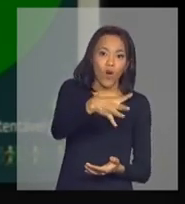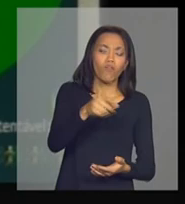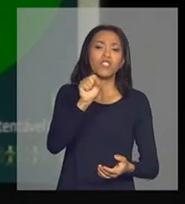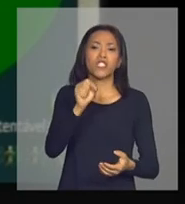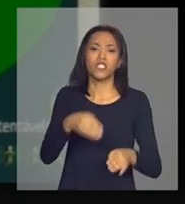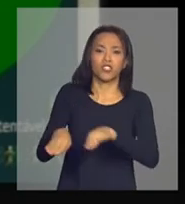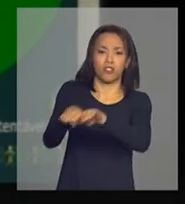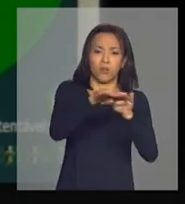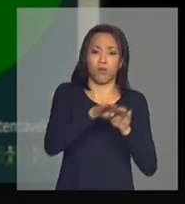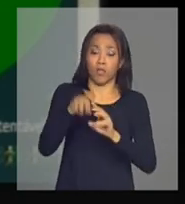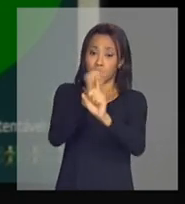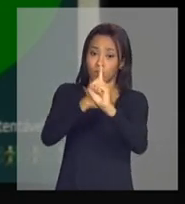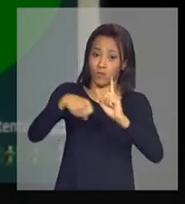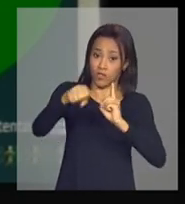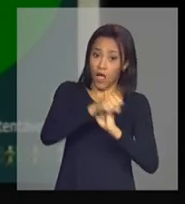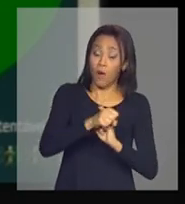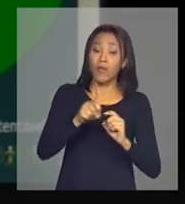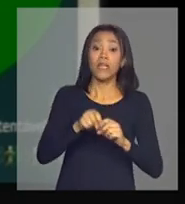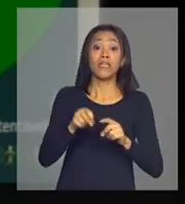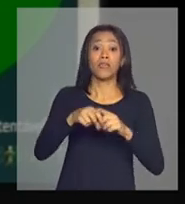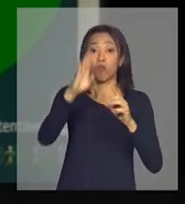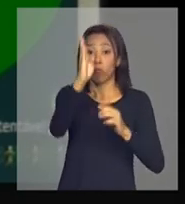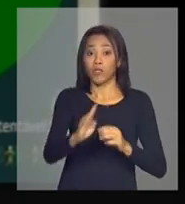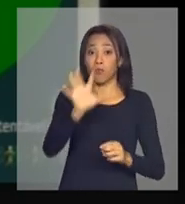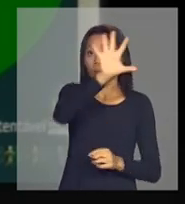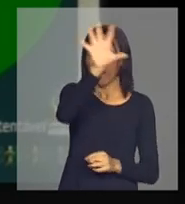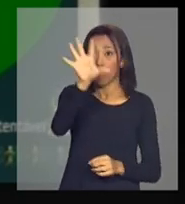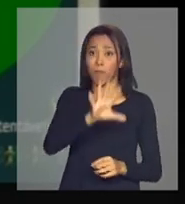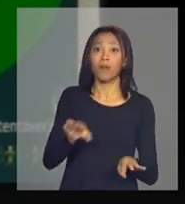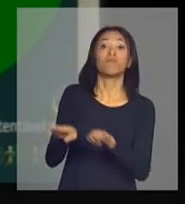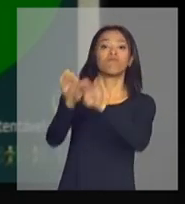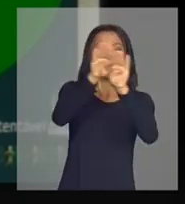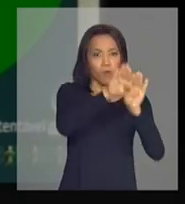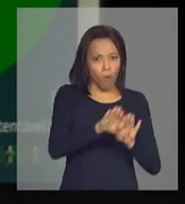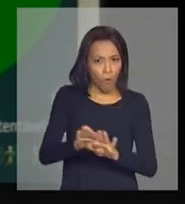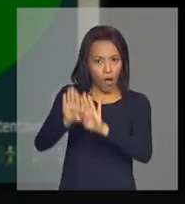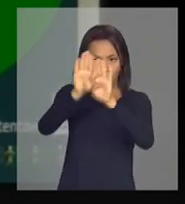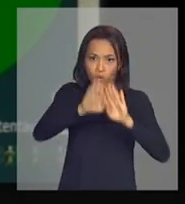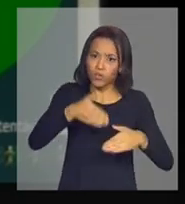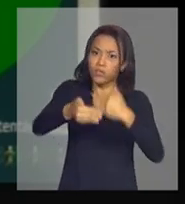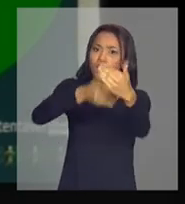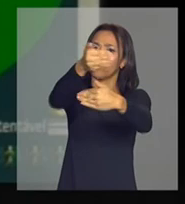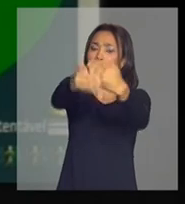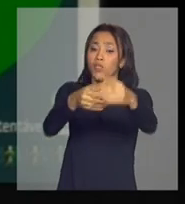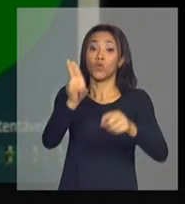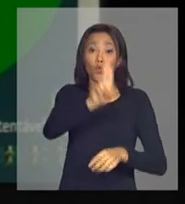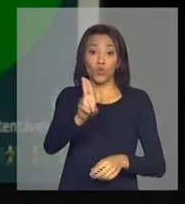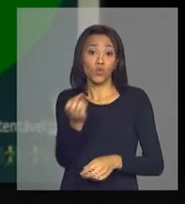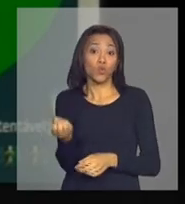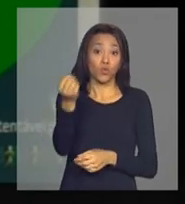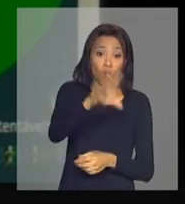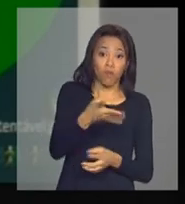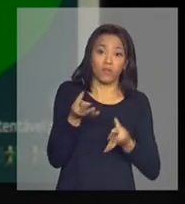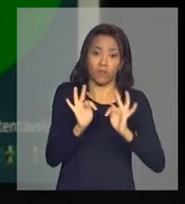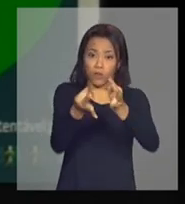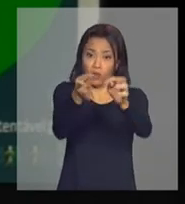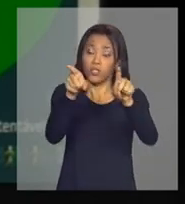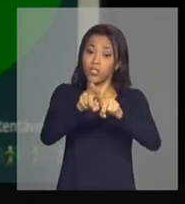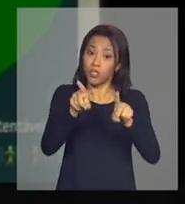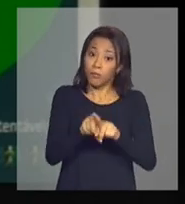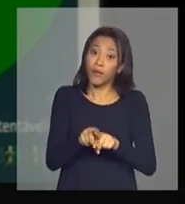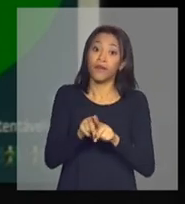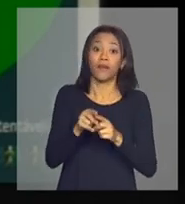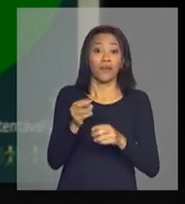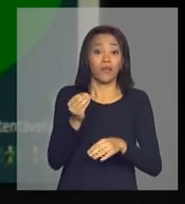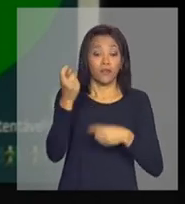social, de equilíbrio regional e de competitividade, fortemente baseado em inovação, em sustentabilidade. E, para isso, nós temos